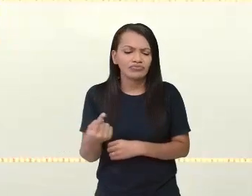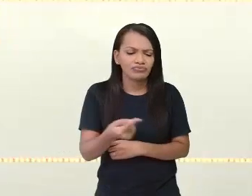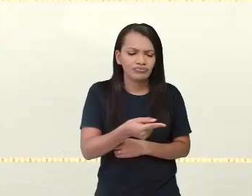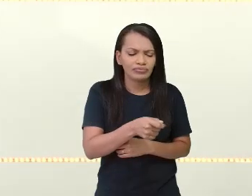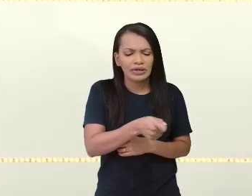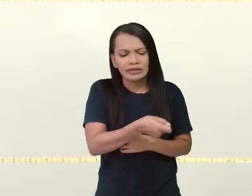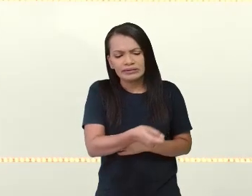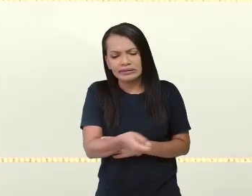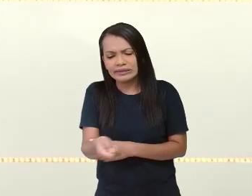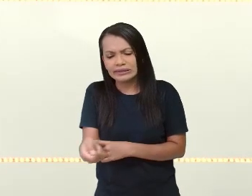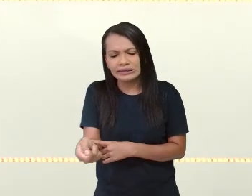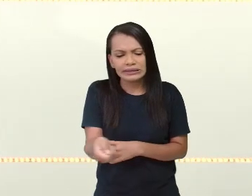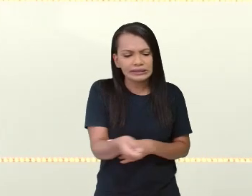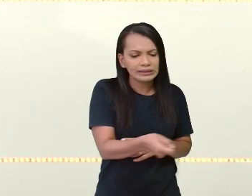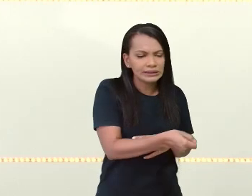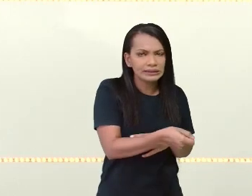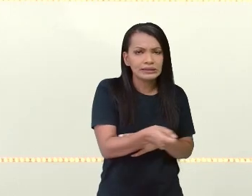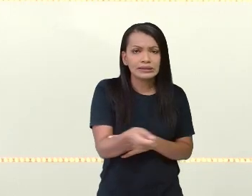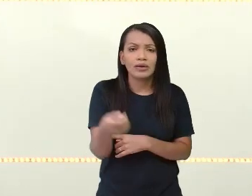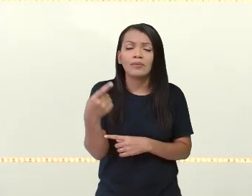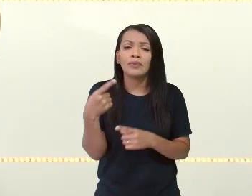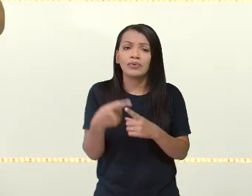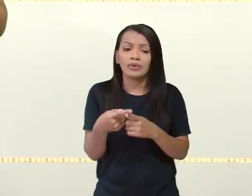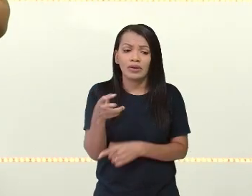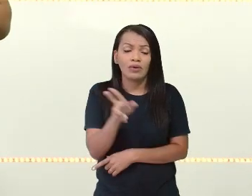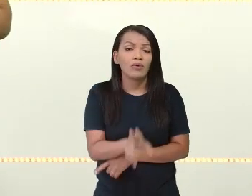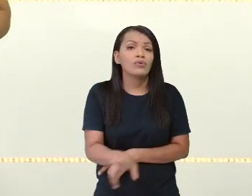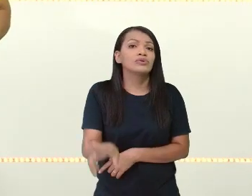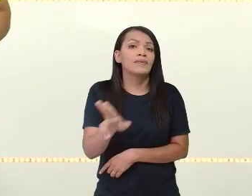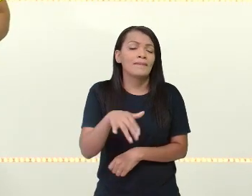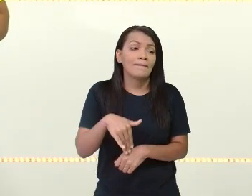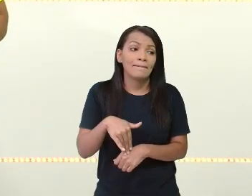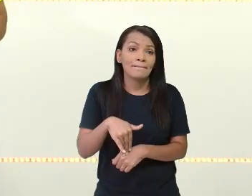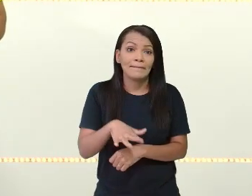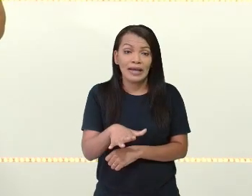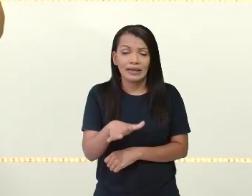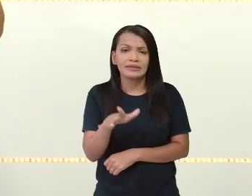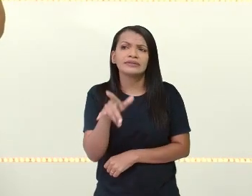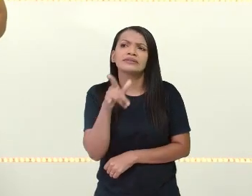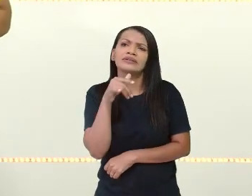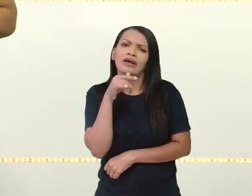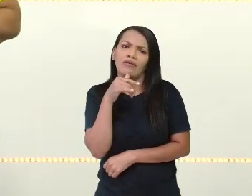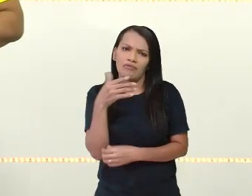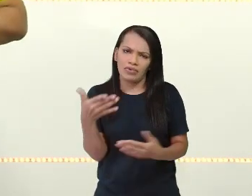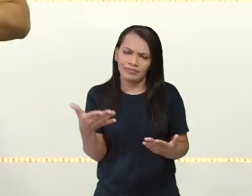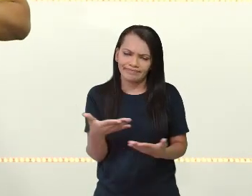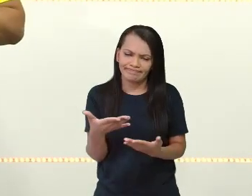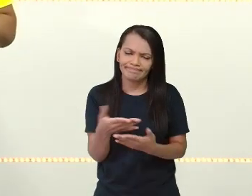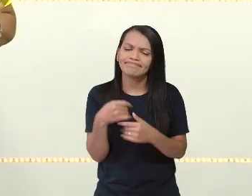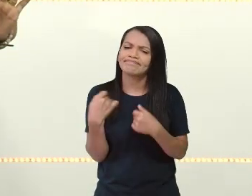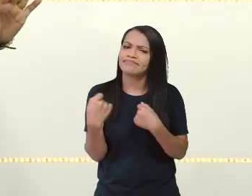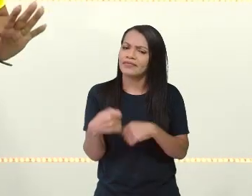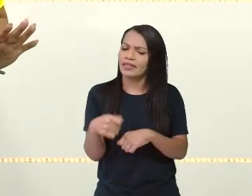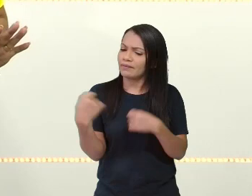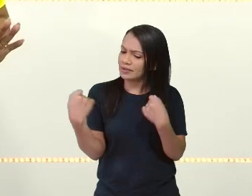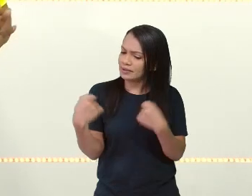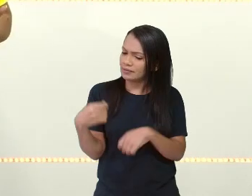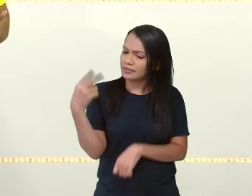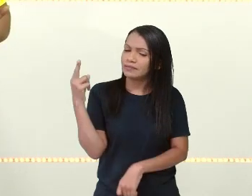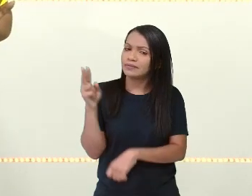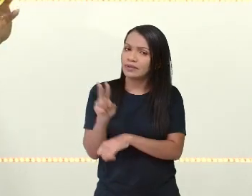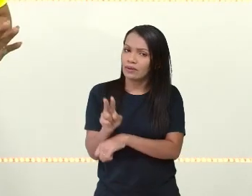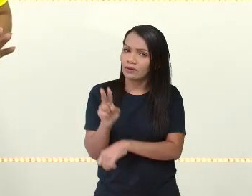consumimos mais água. E é isso que nós estamos dizendo, que precisamos proteger